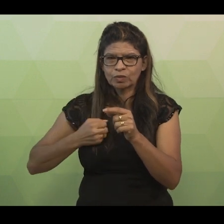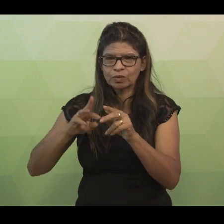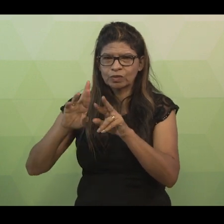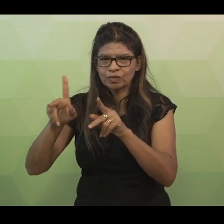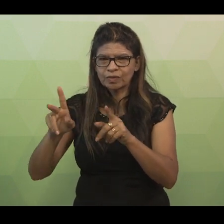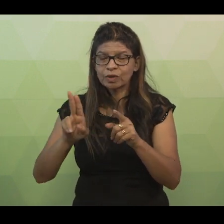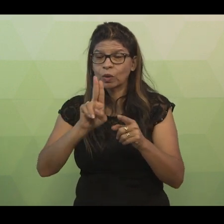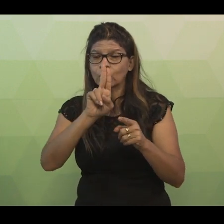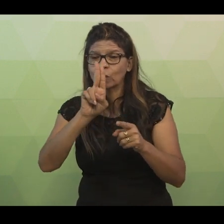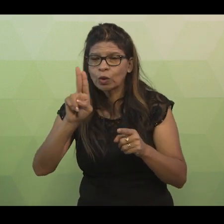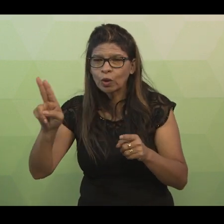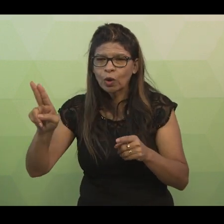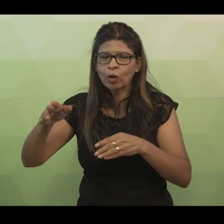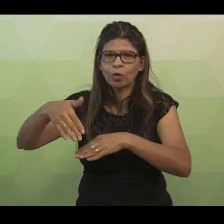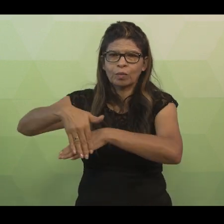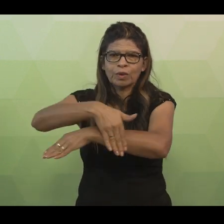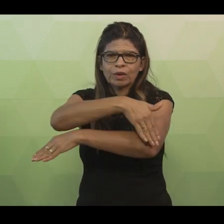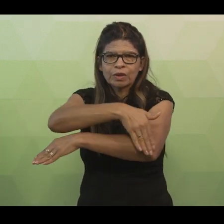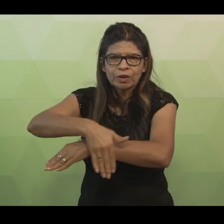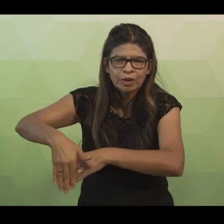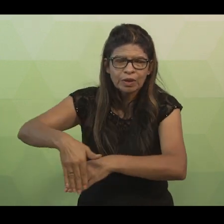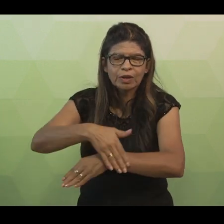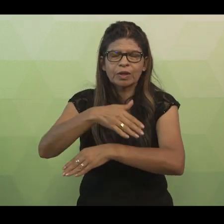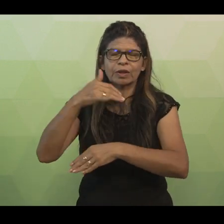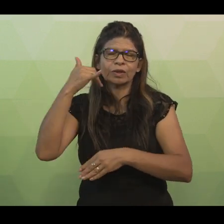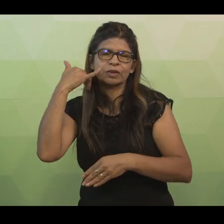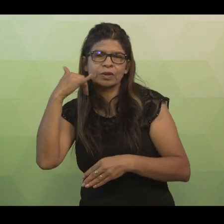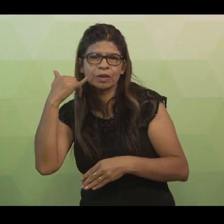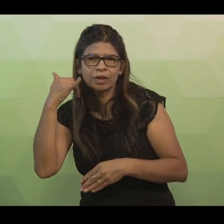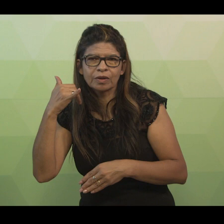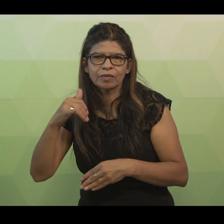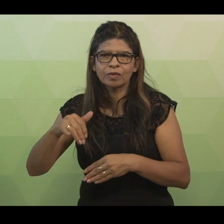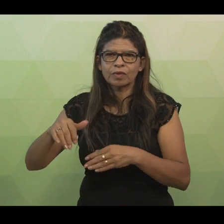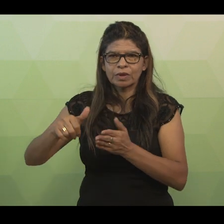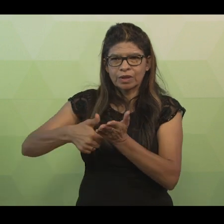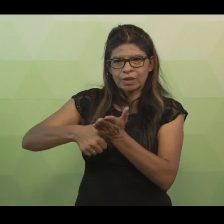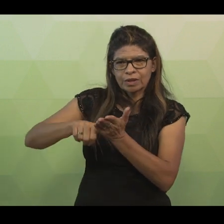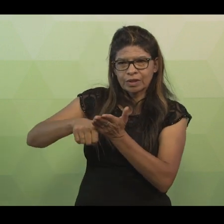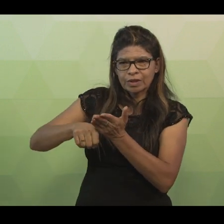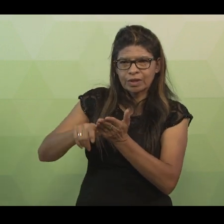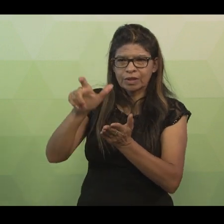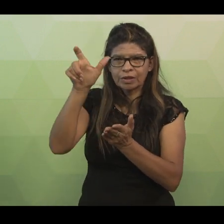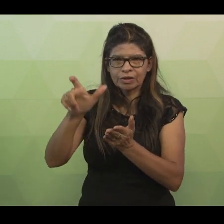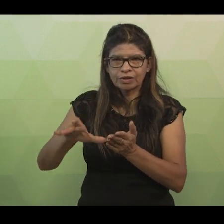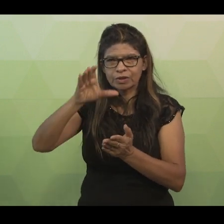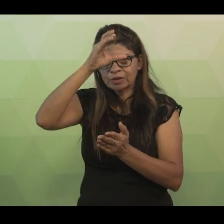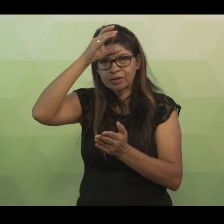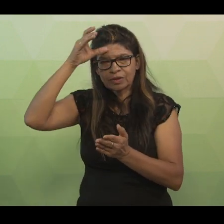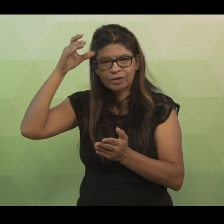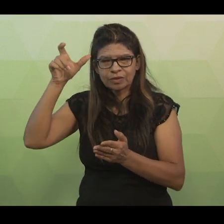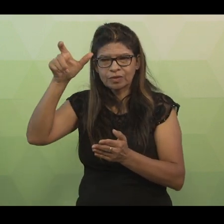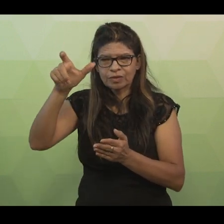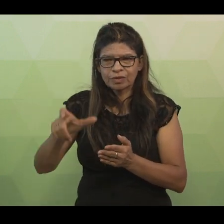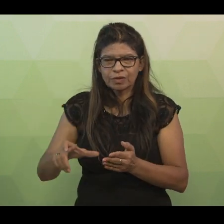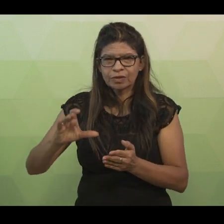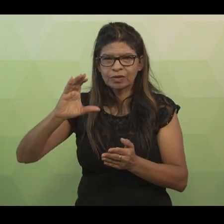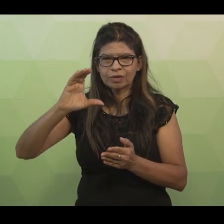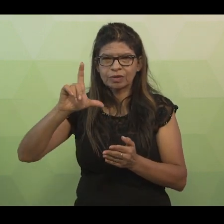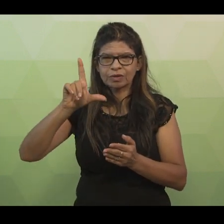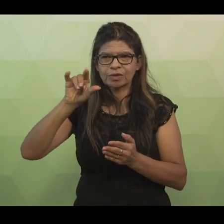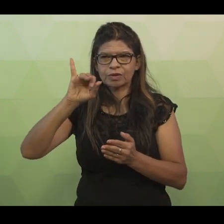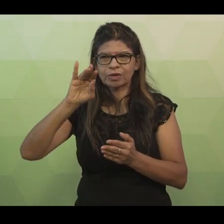cliente, endereço do cliente, telefone e RG. Podemos incluir clientes no sistema,